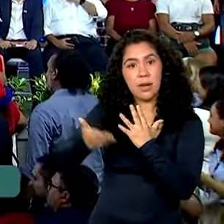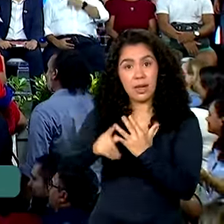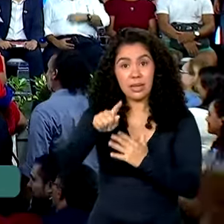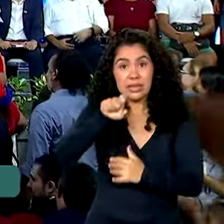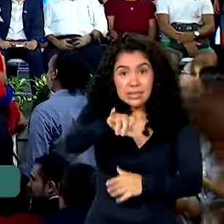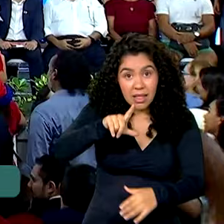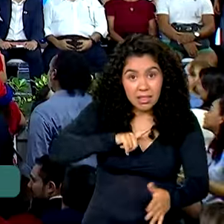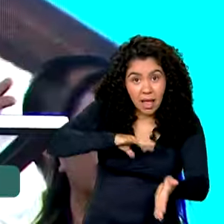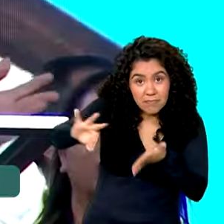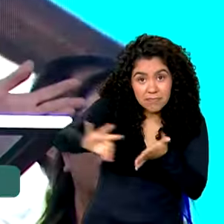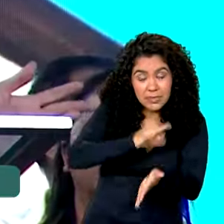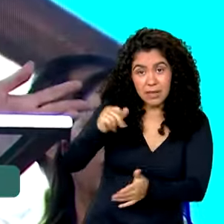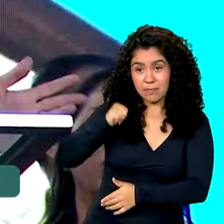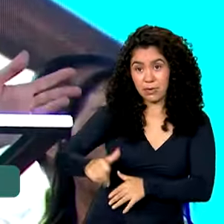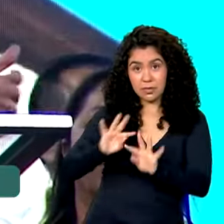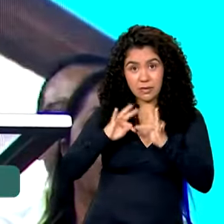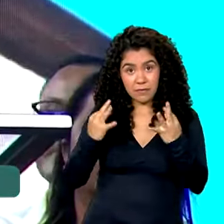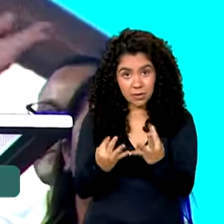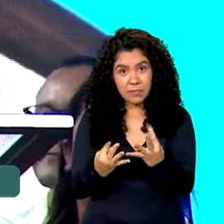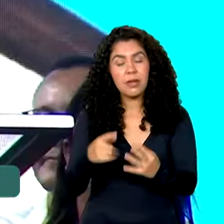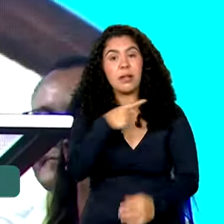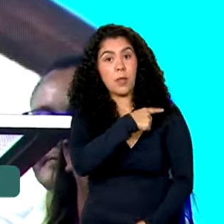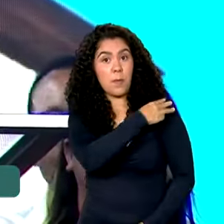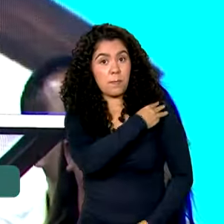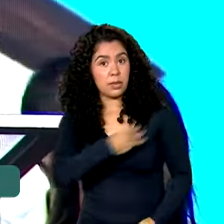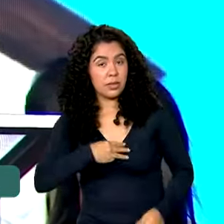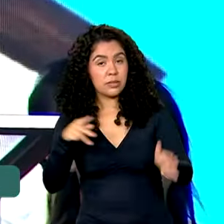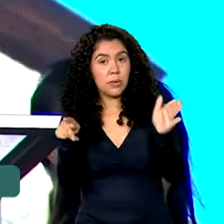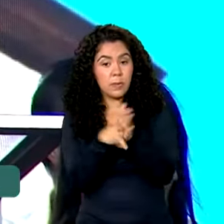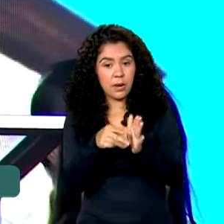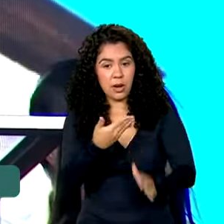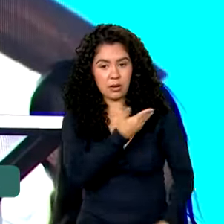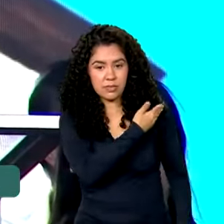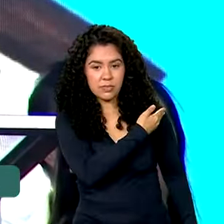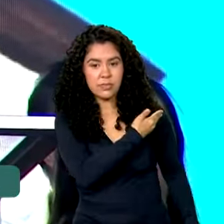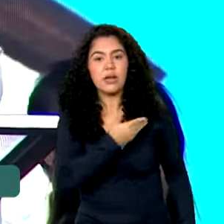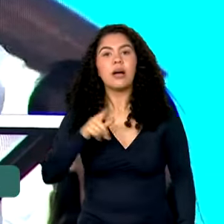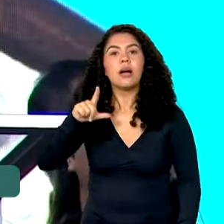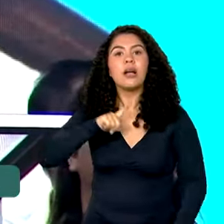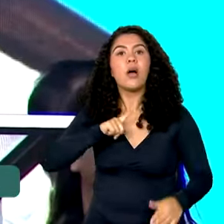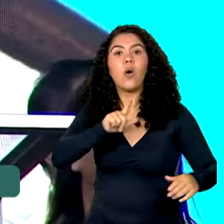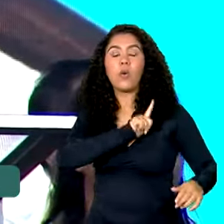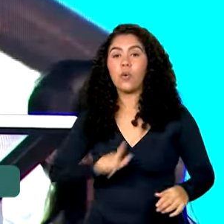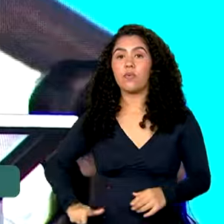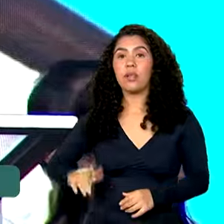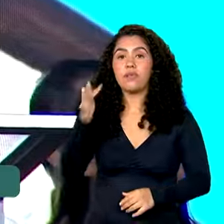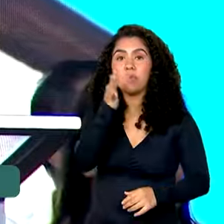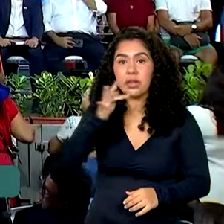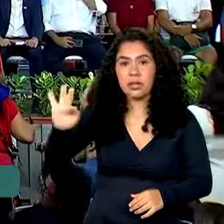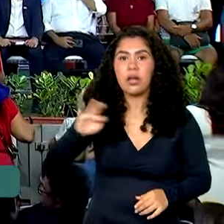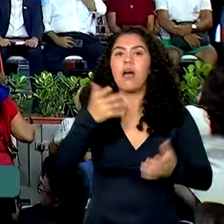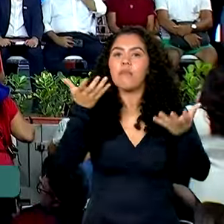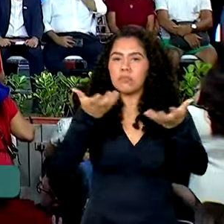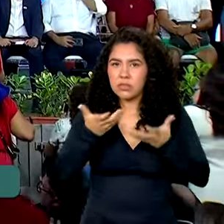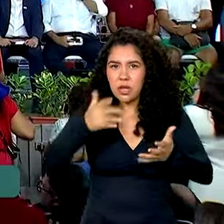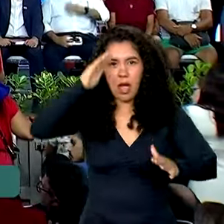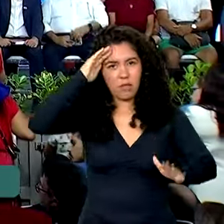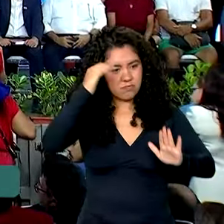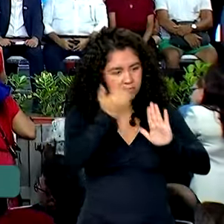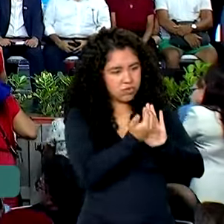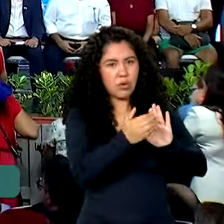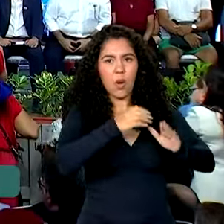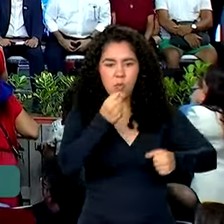Família. Segundo o ministro Jader Filho, o governo federal vai ultrapassar a meta de construir